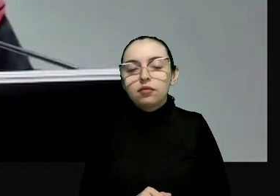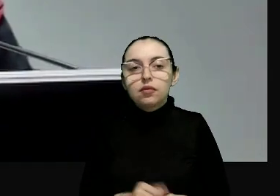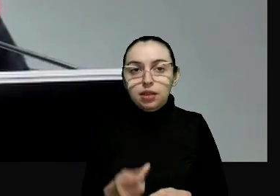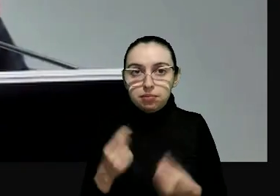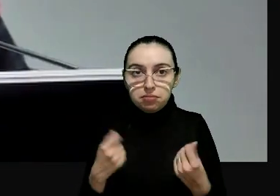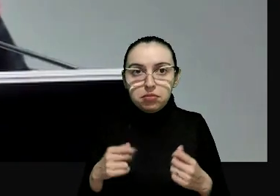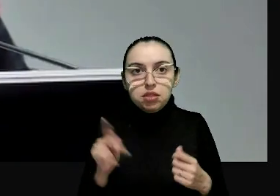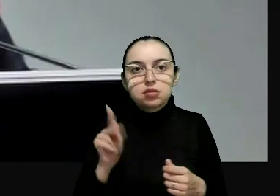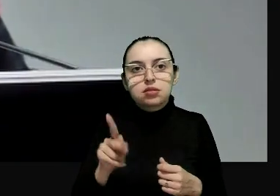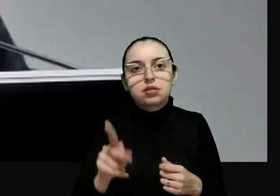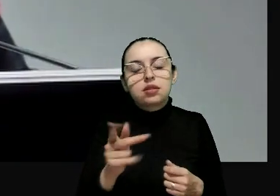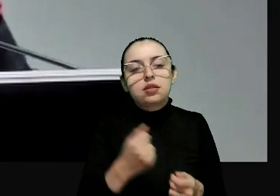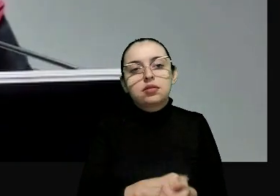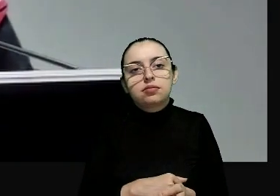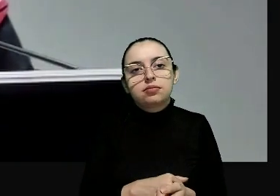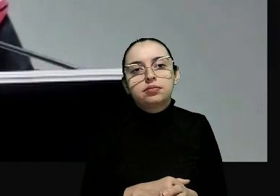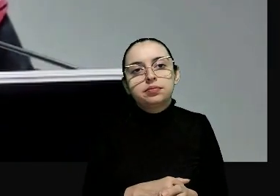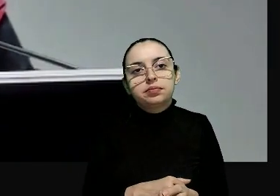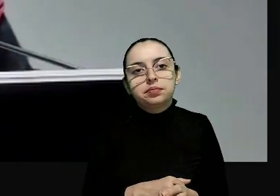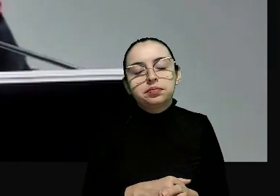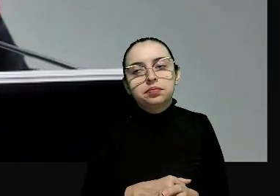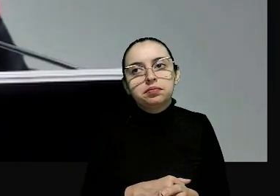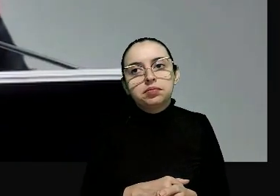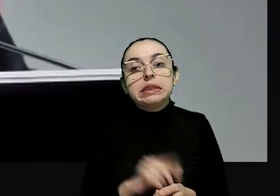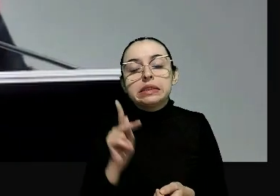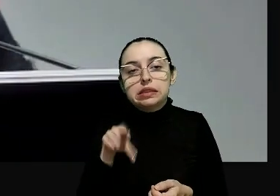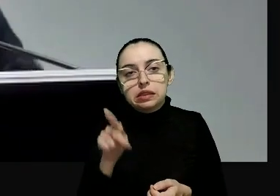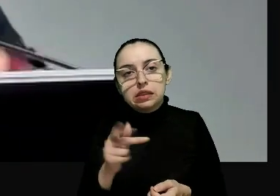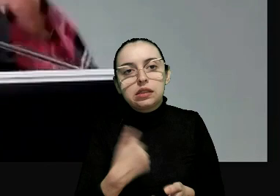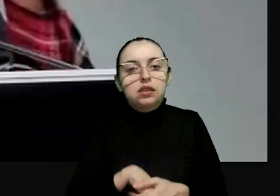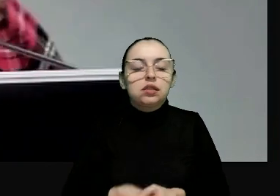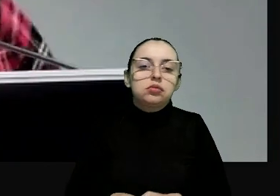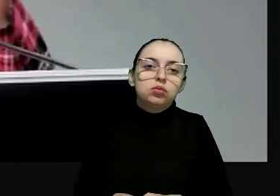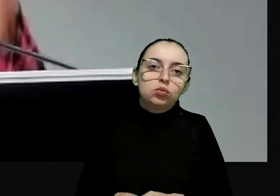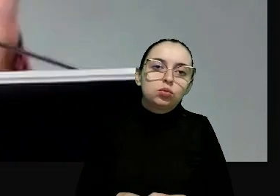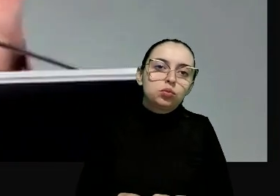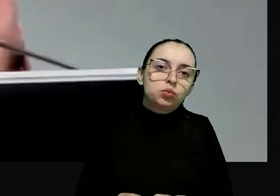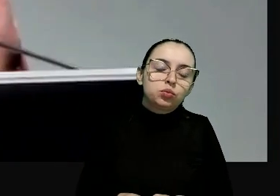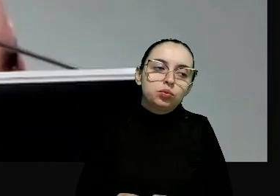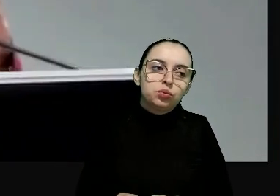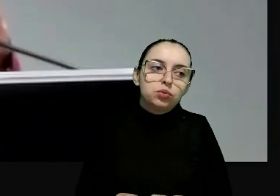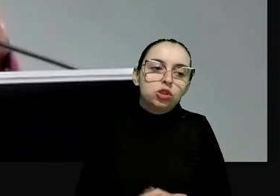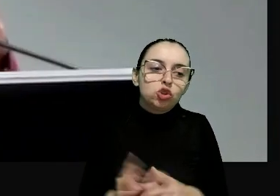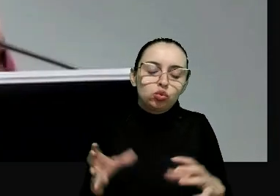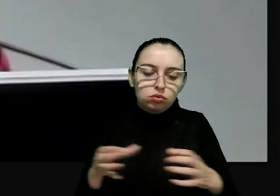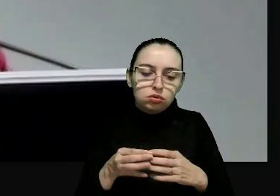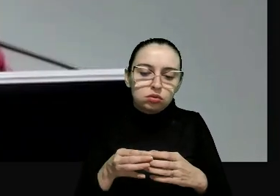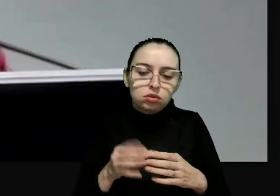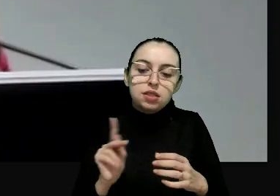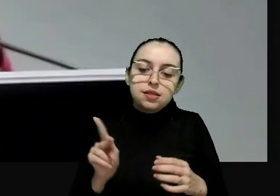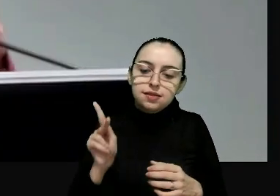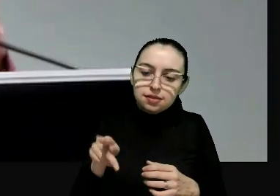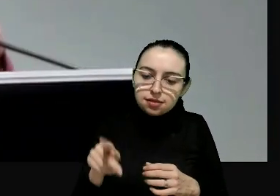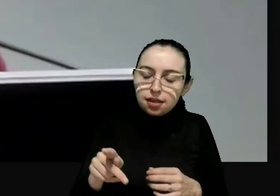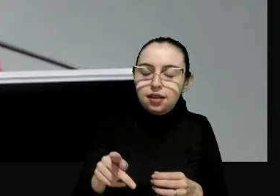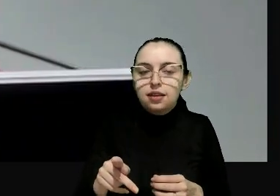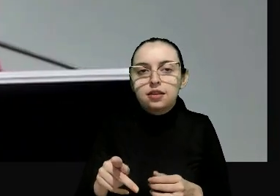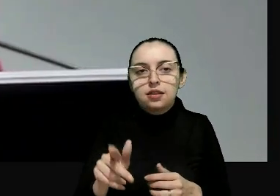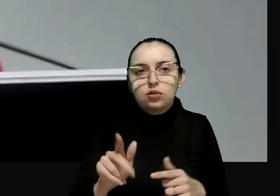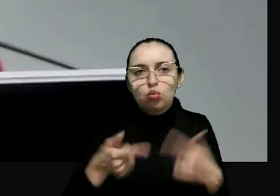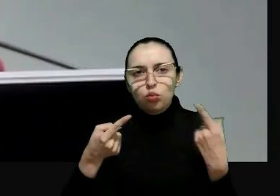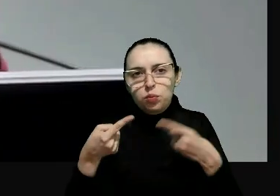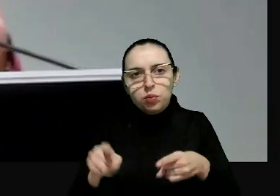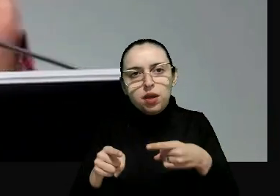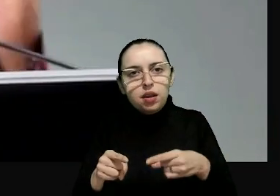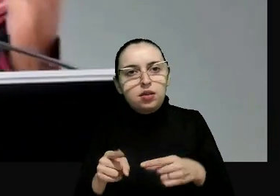Há de se ter o follower. Há de se ter um segmento. Por isso, há uma unidade na comissão de segmento e